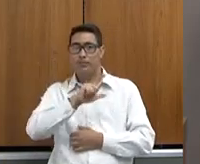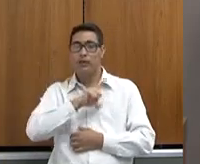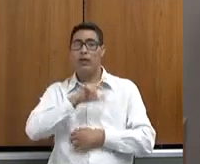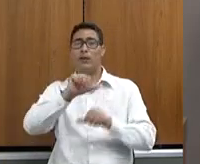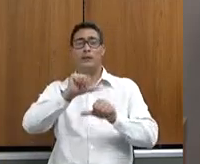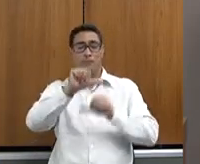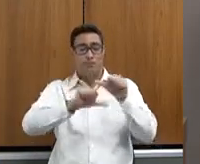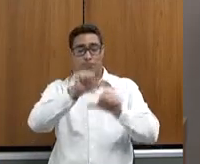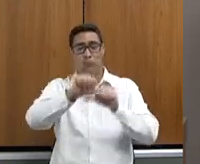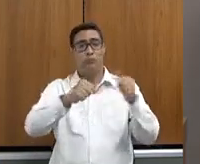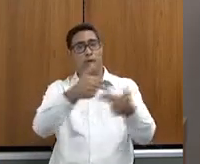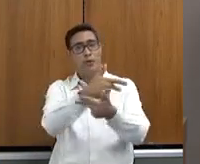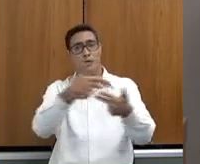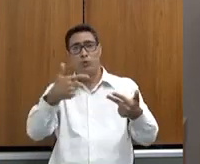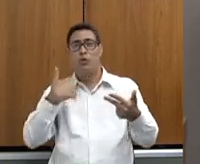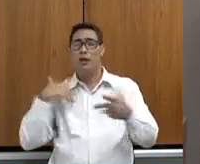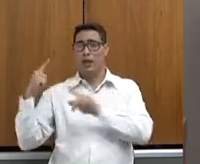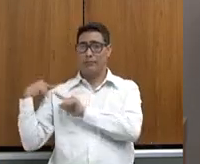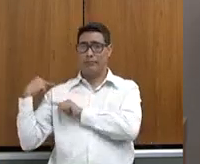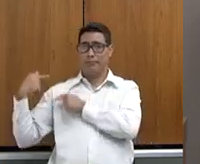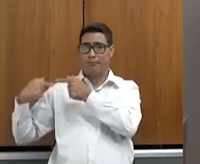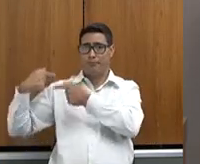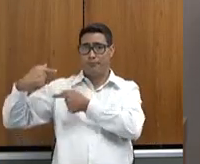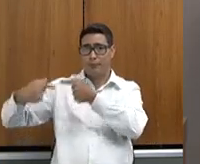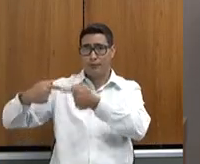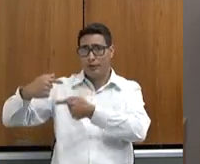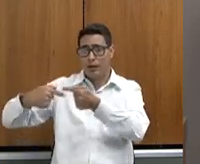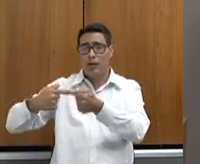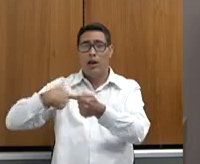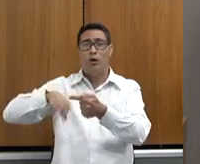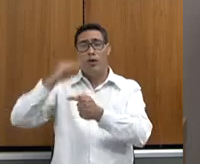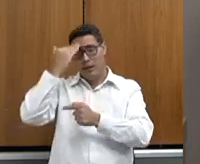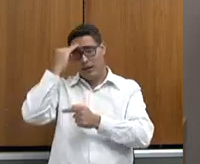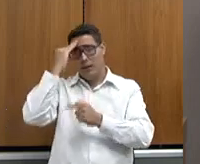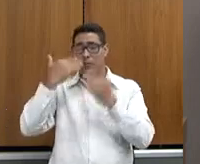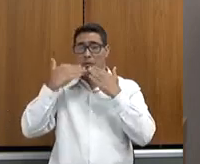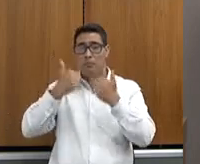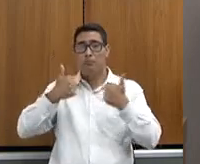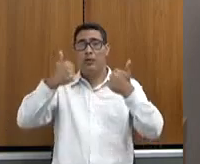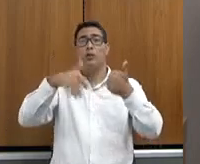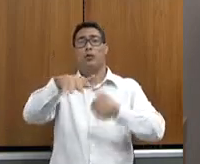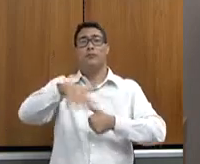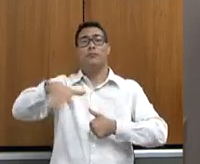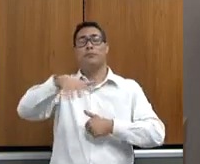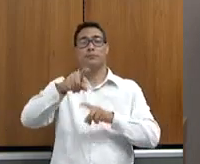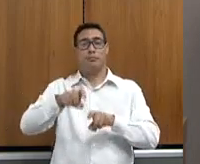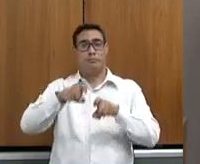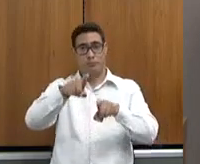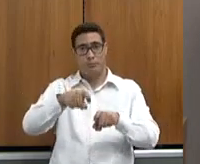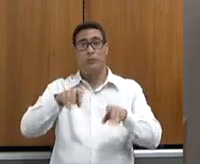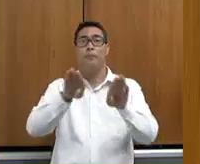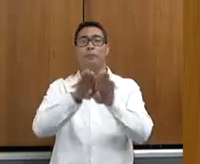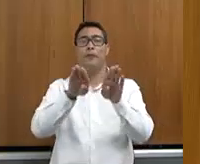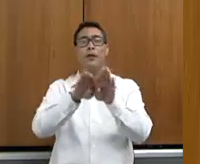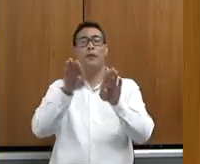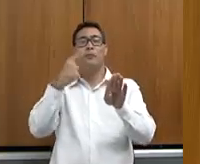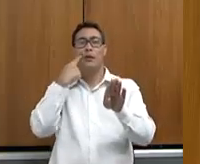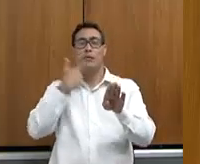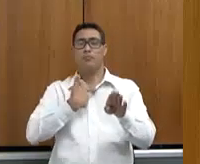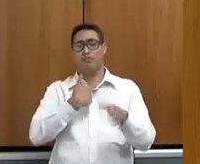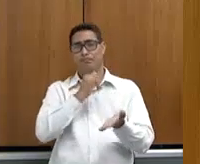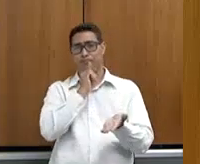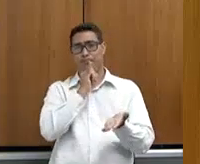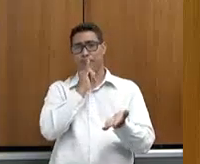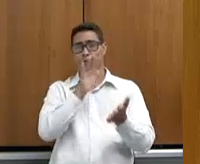a questão, a geração que vem, poder entender o meio rural melhor, e aí eu dou até um exemplo, não desmerecendo a questão,